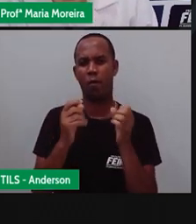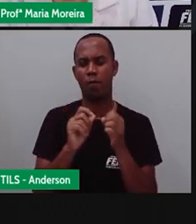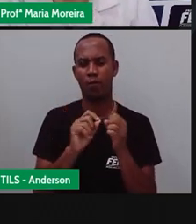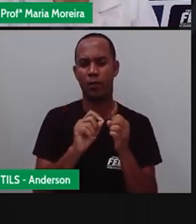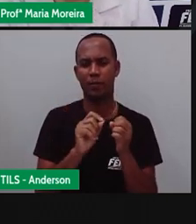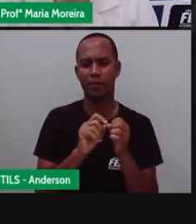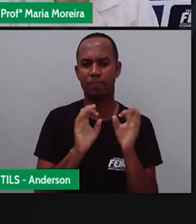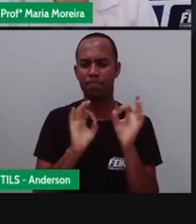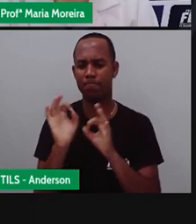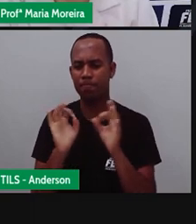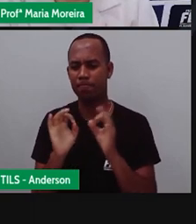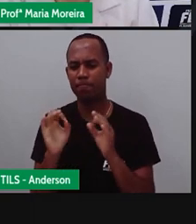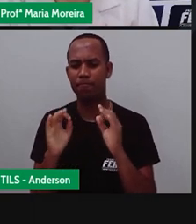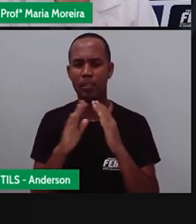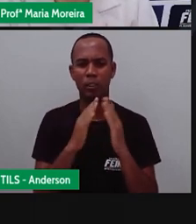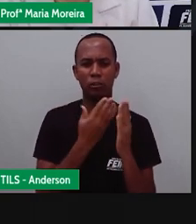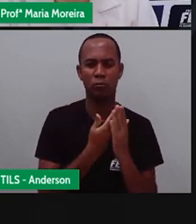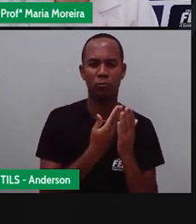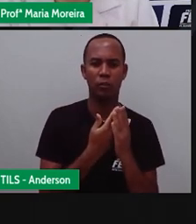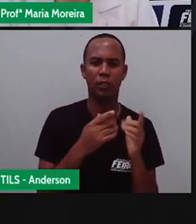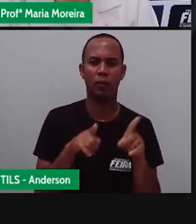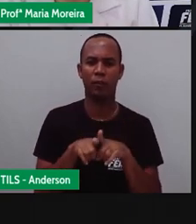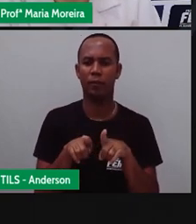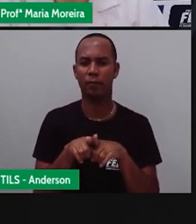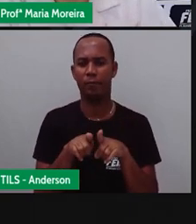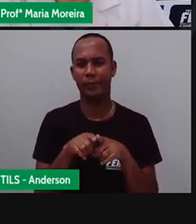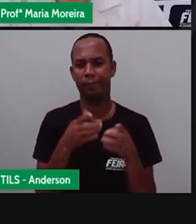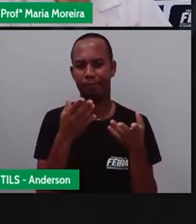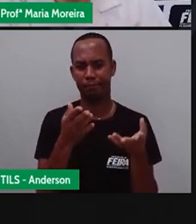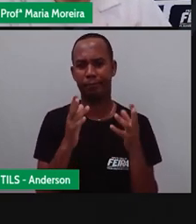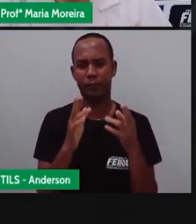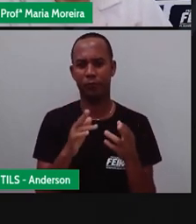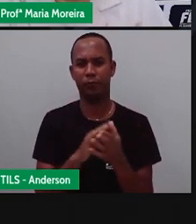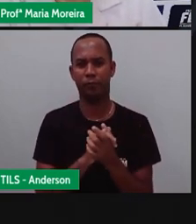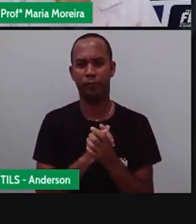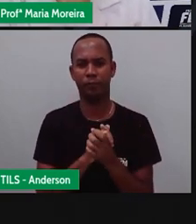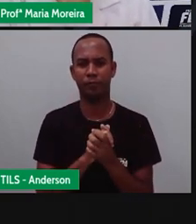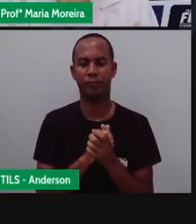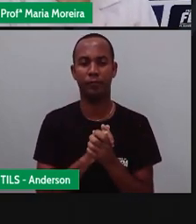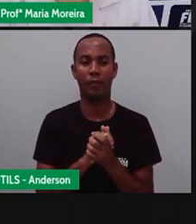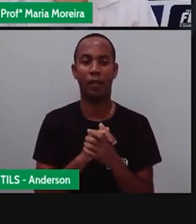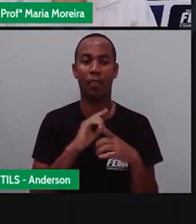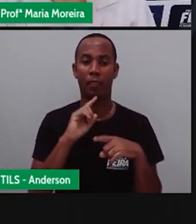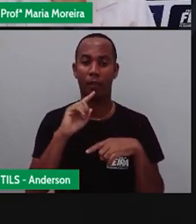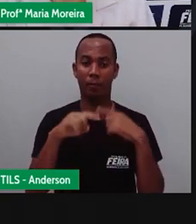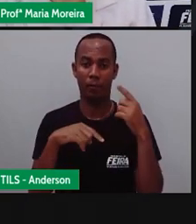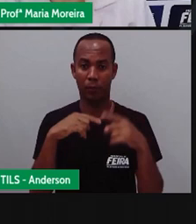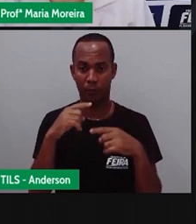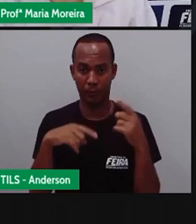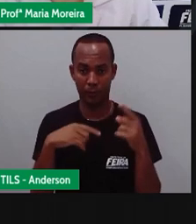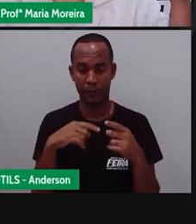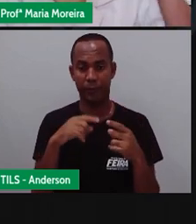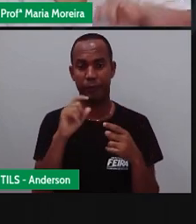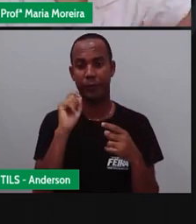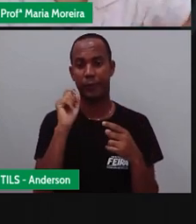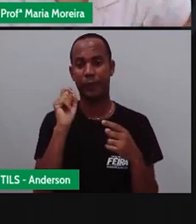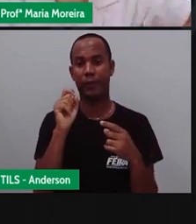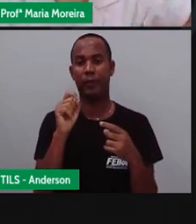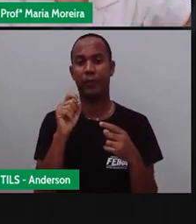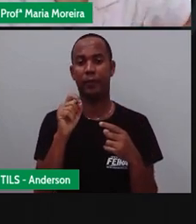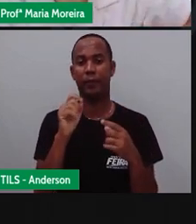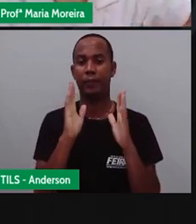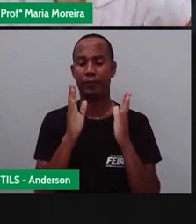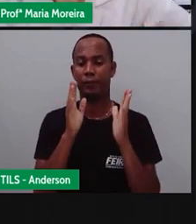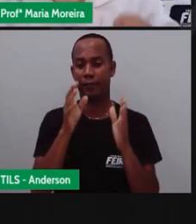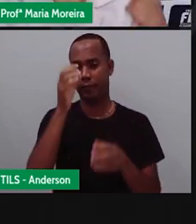quê? Estudar e fazer alterações nisso aí. E aí, depois do balão, né, que inclusive a gente falou